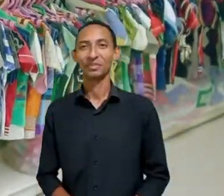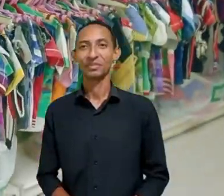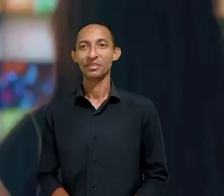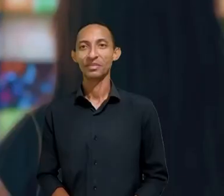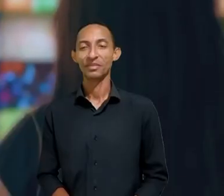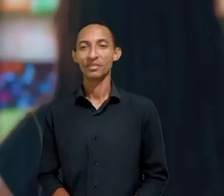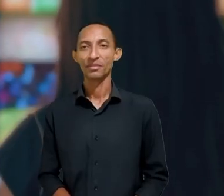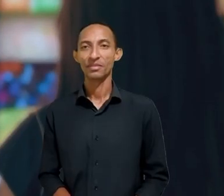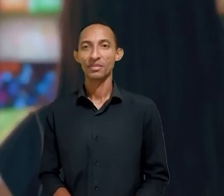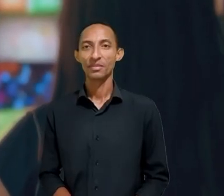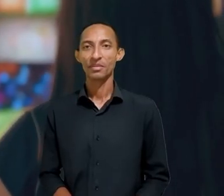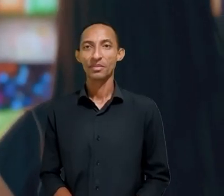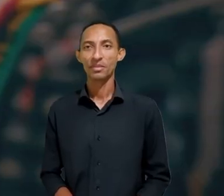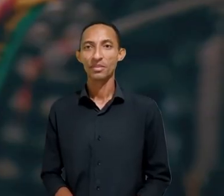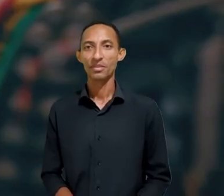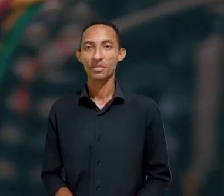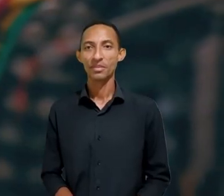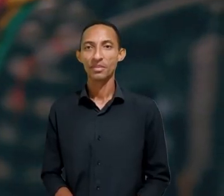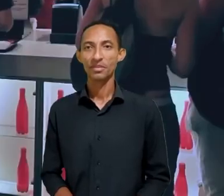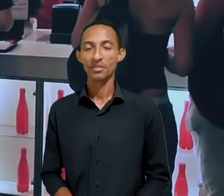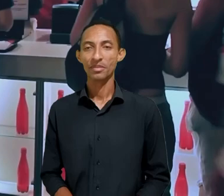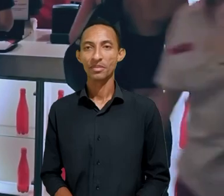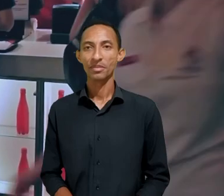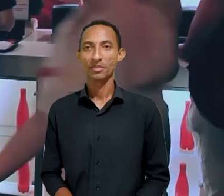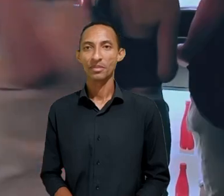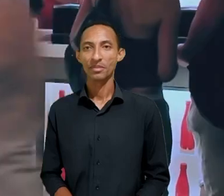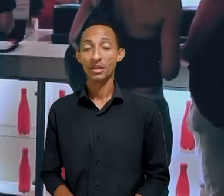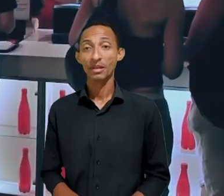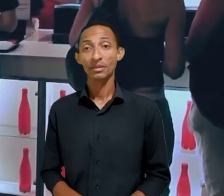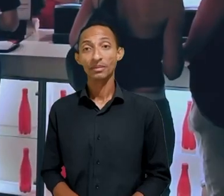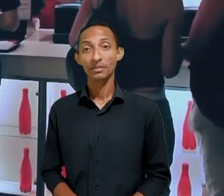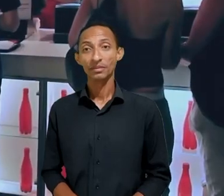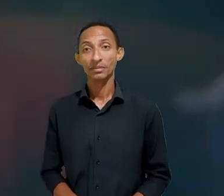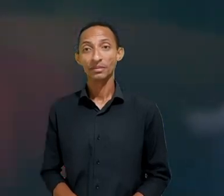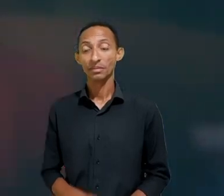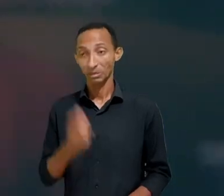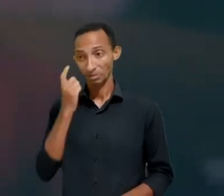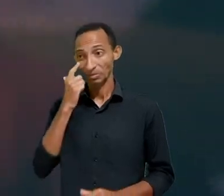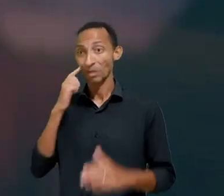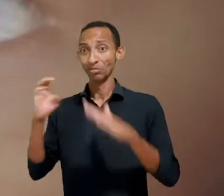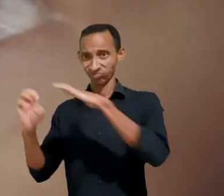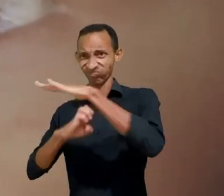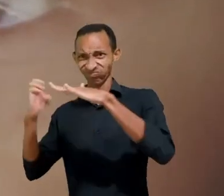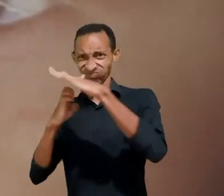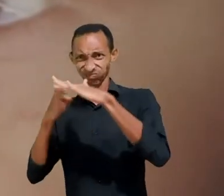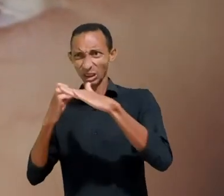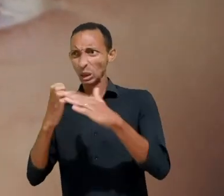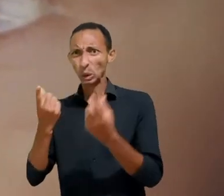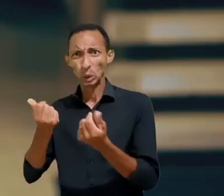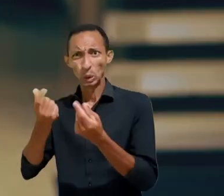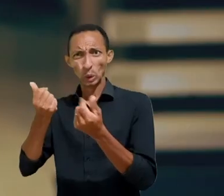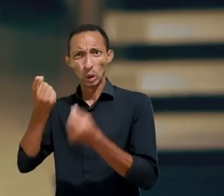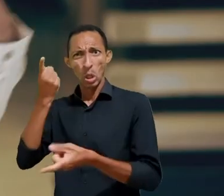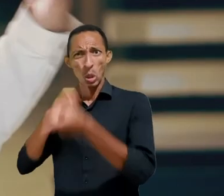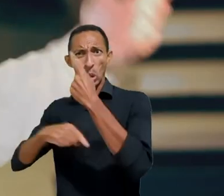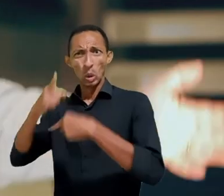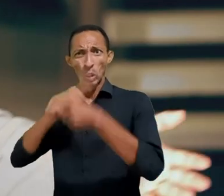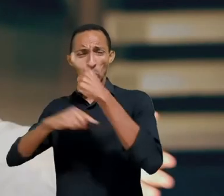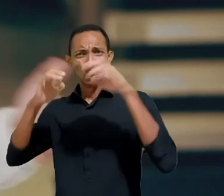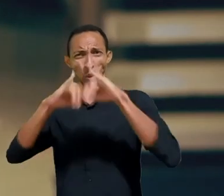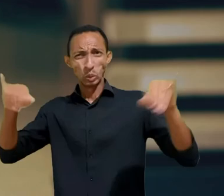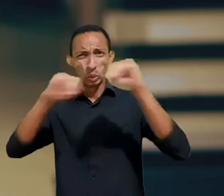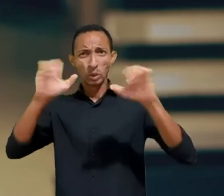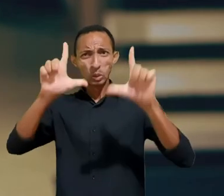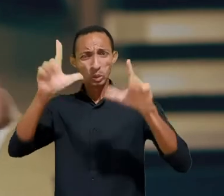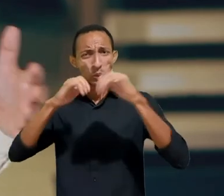puedes contra das empresas que têm campanhas multimilionárias e que essa publicidade está na televisão está na calle está